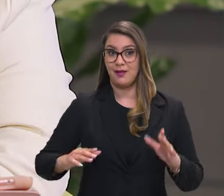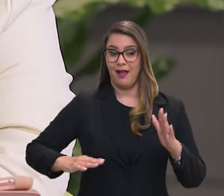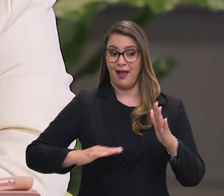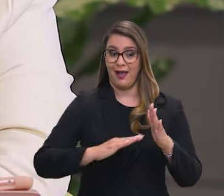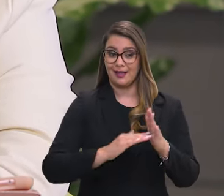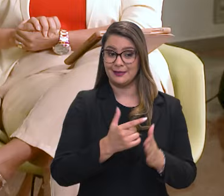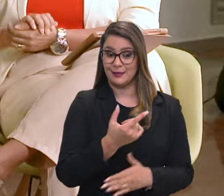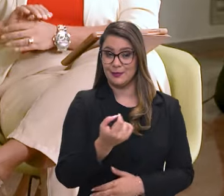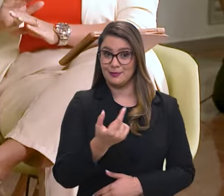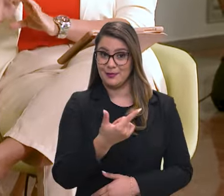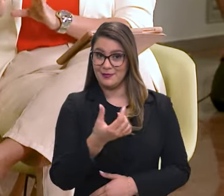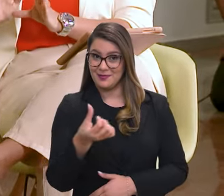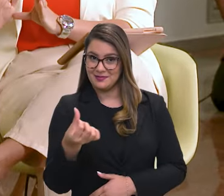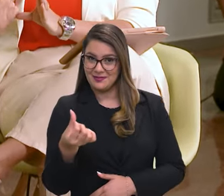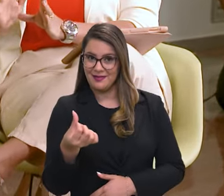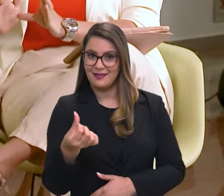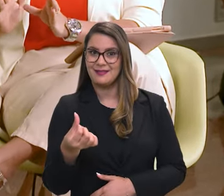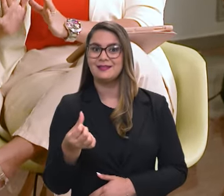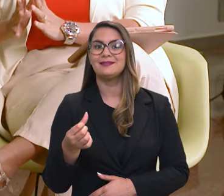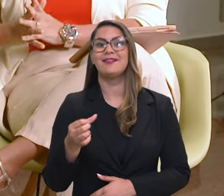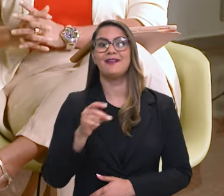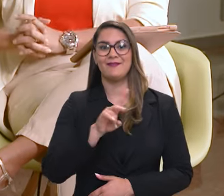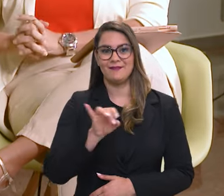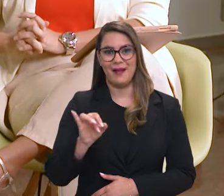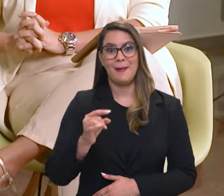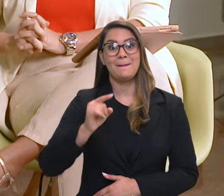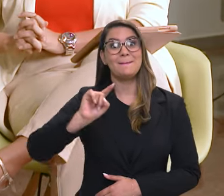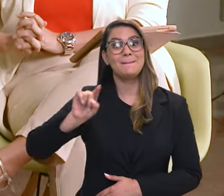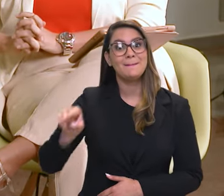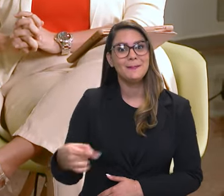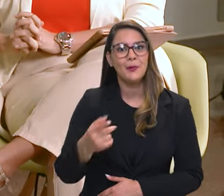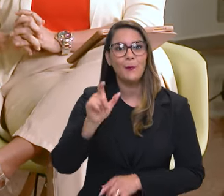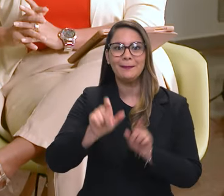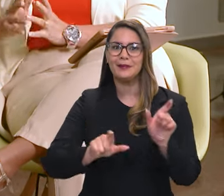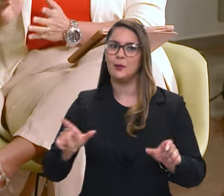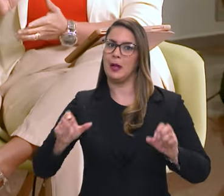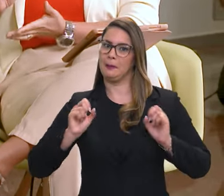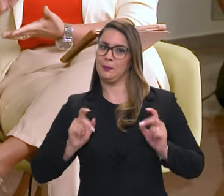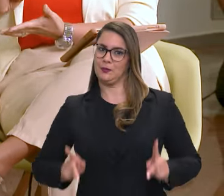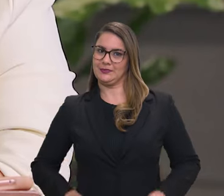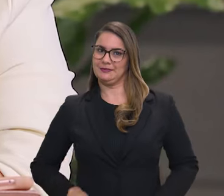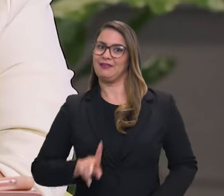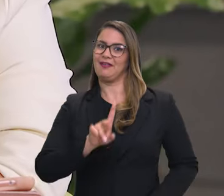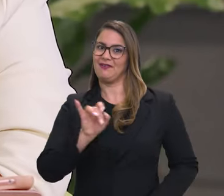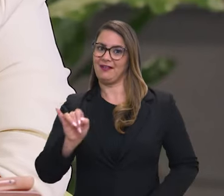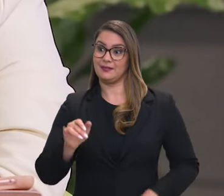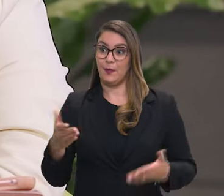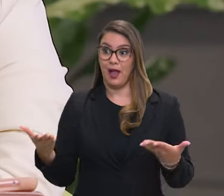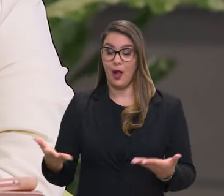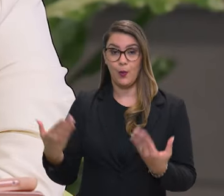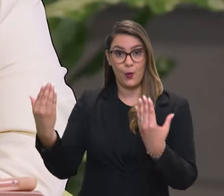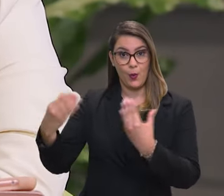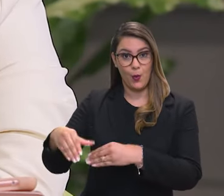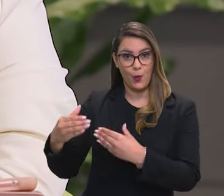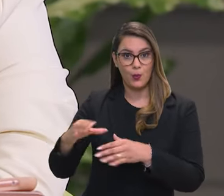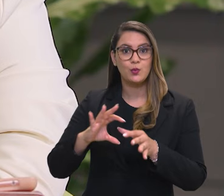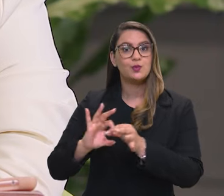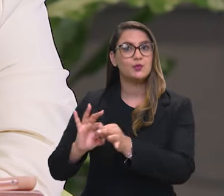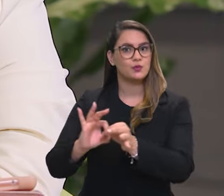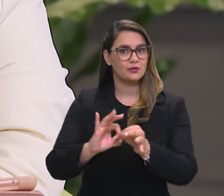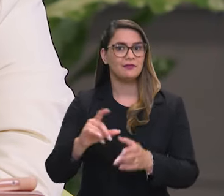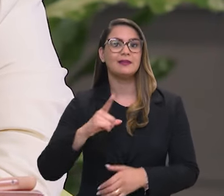2026 tem aí uma média de mil aposentadorias. E nesse concurso público